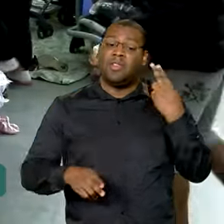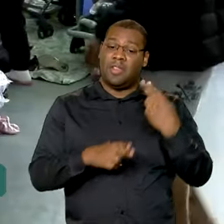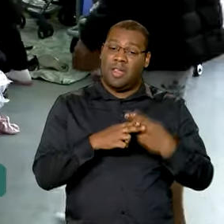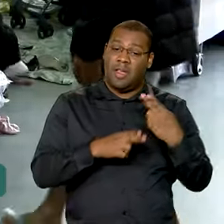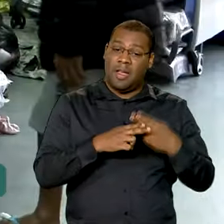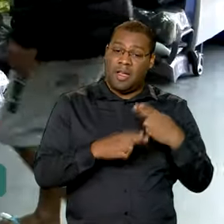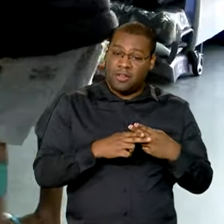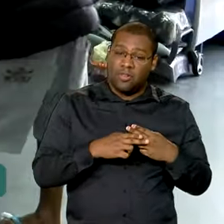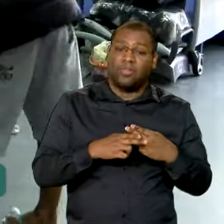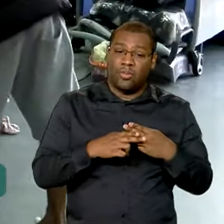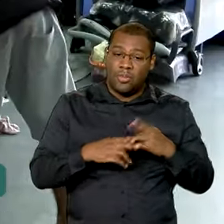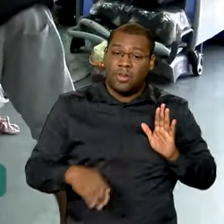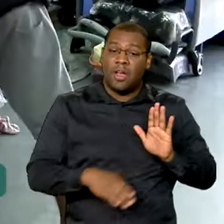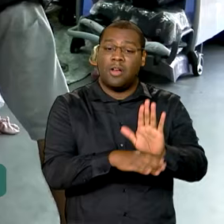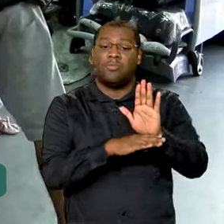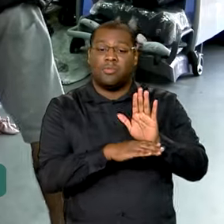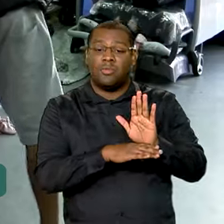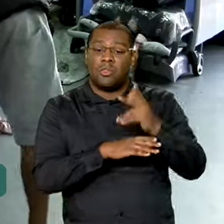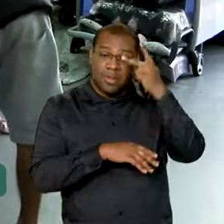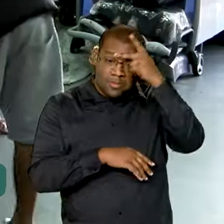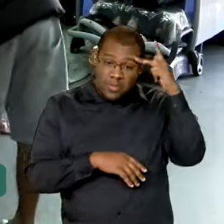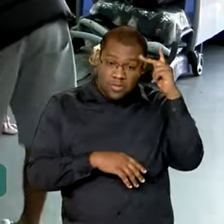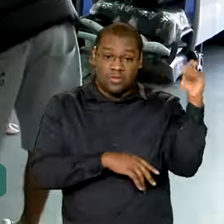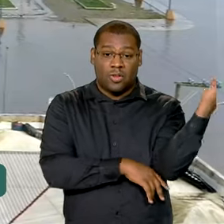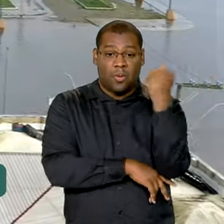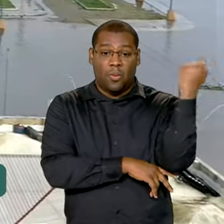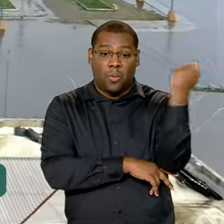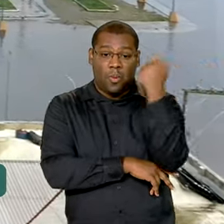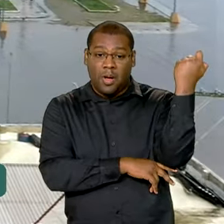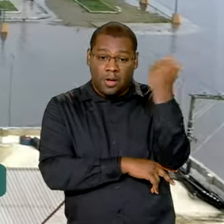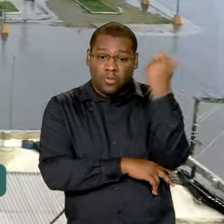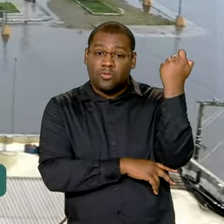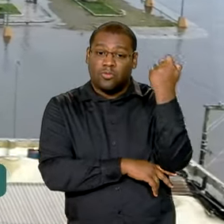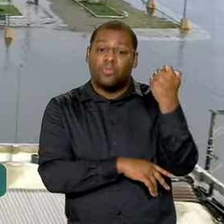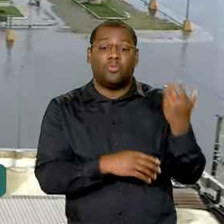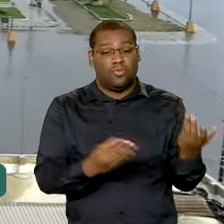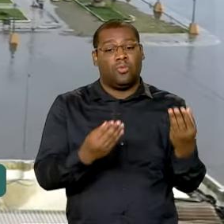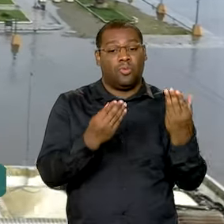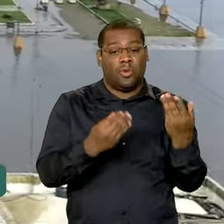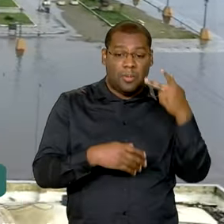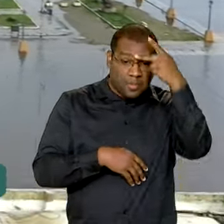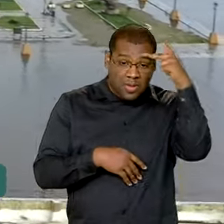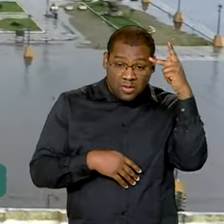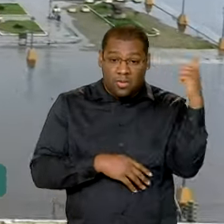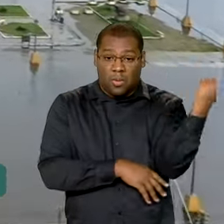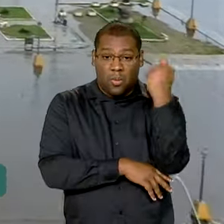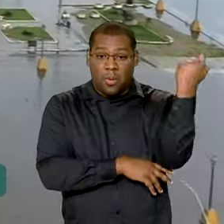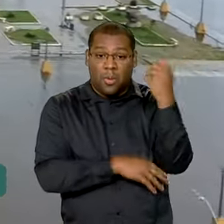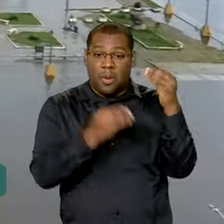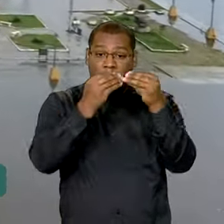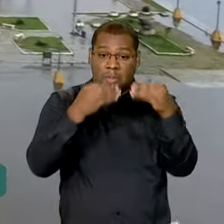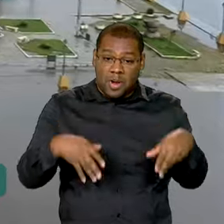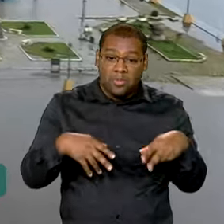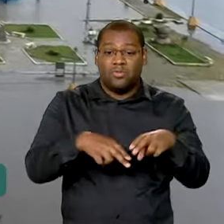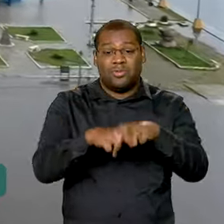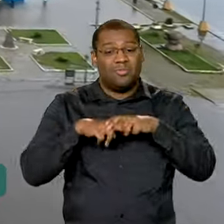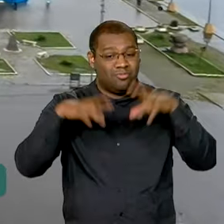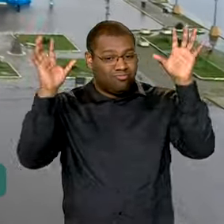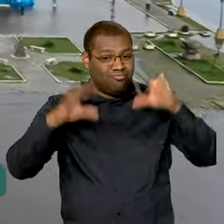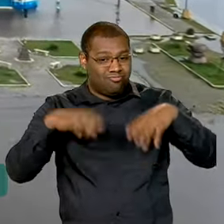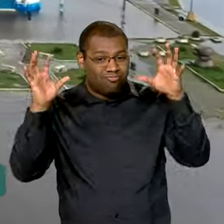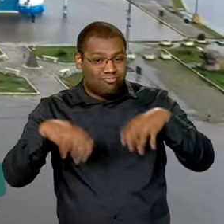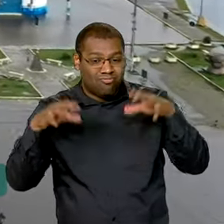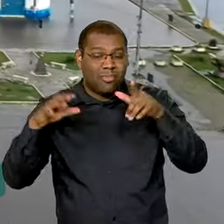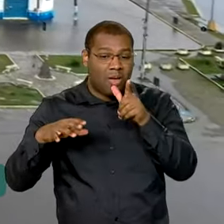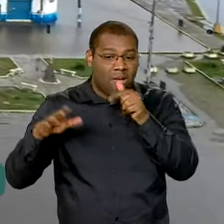vale para todos os moradores do Rio Grande do Sul que foram afetados pelas enchentes. A ação é mais uma